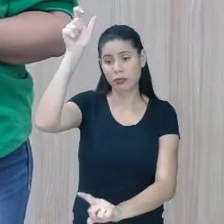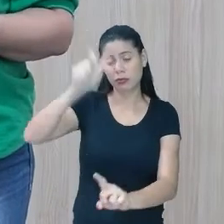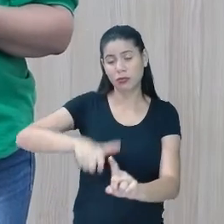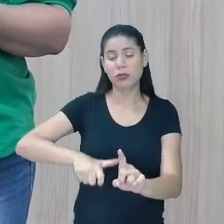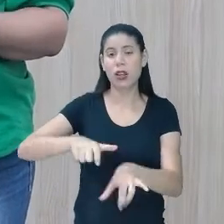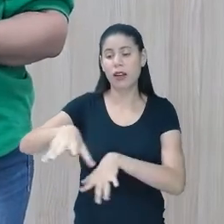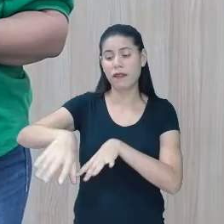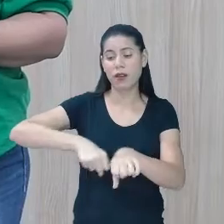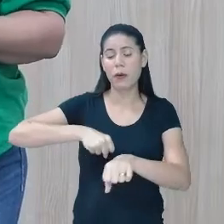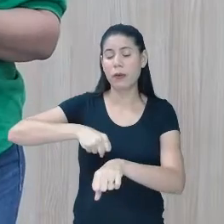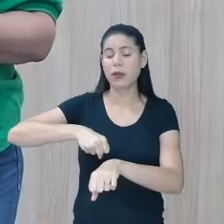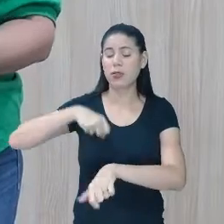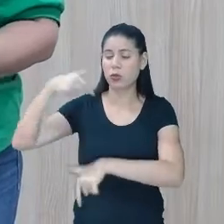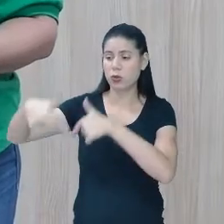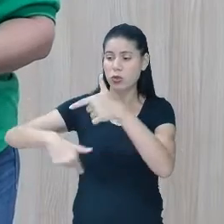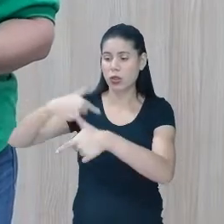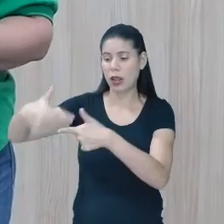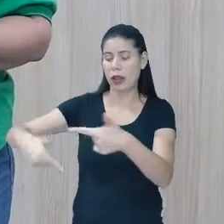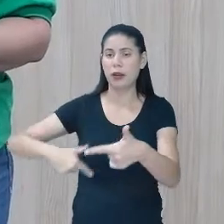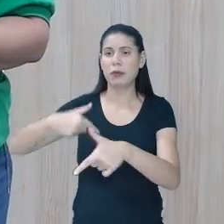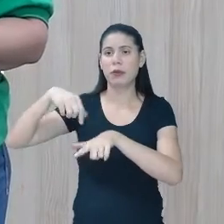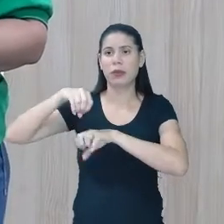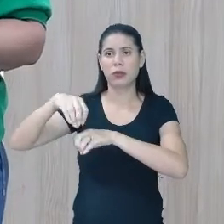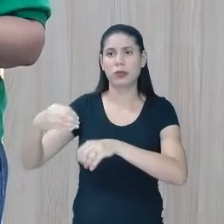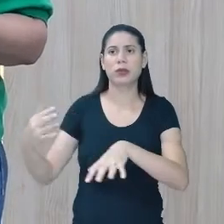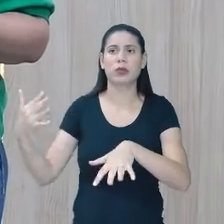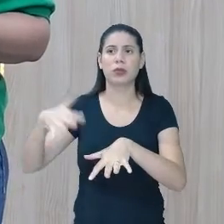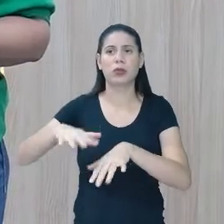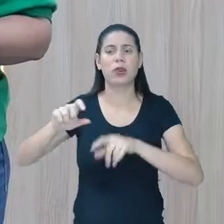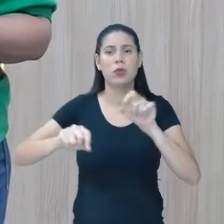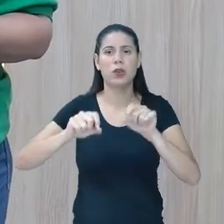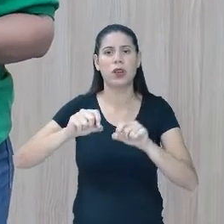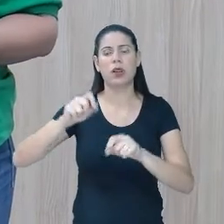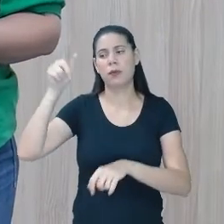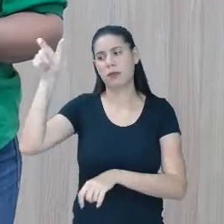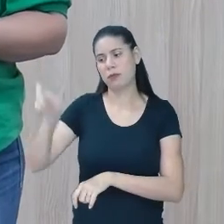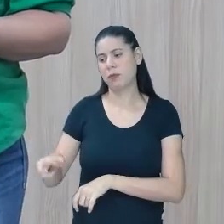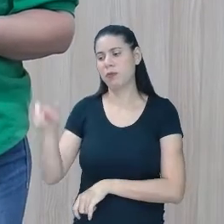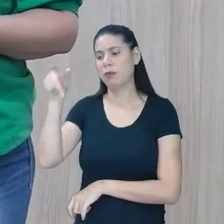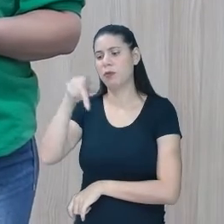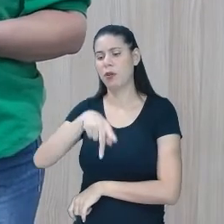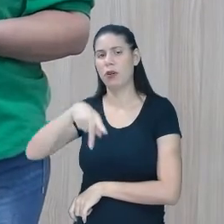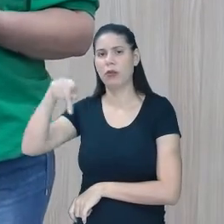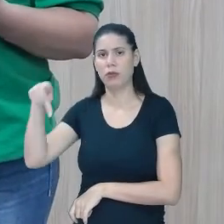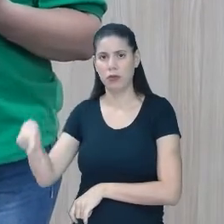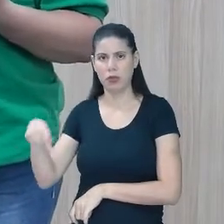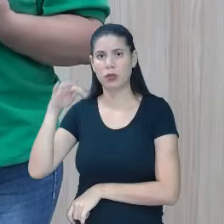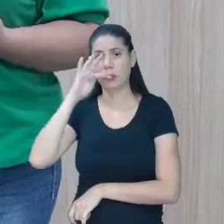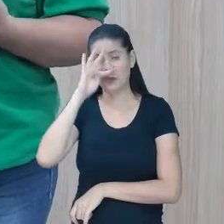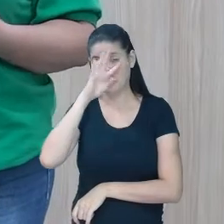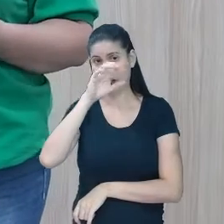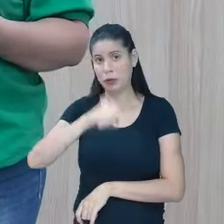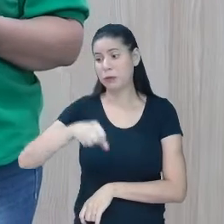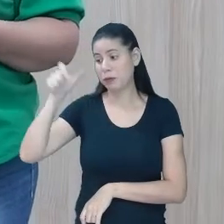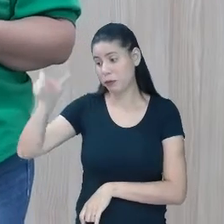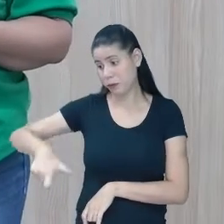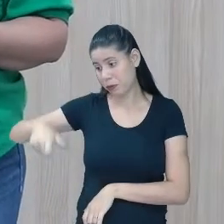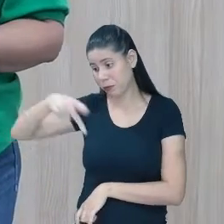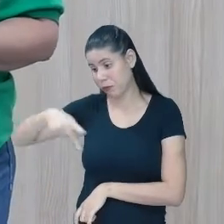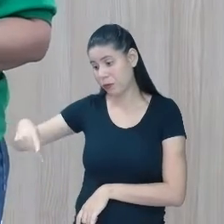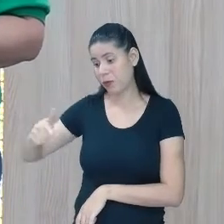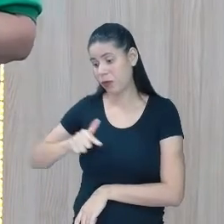dessa formação, desse trabalho com a educação inclusiva é o professor. Então, o professor tem a